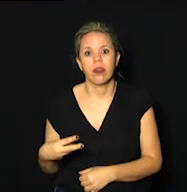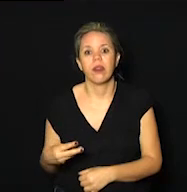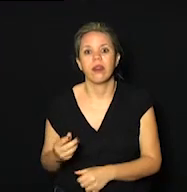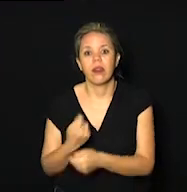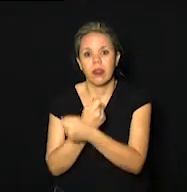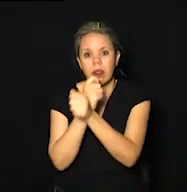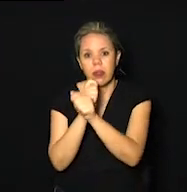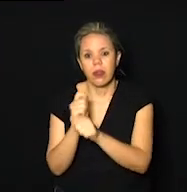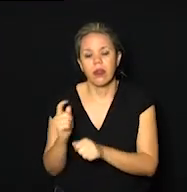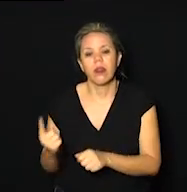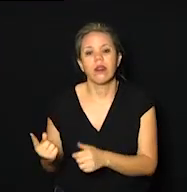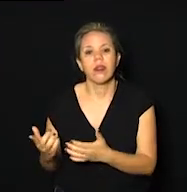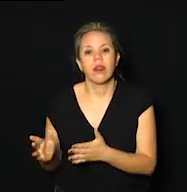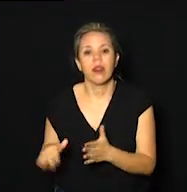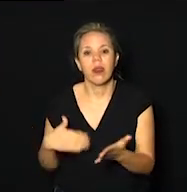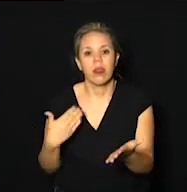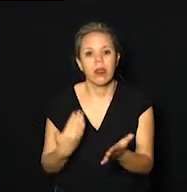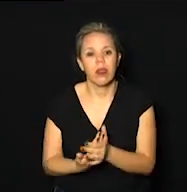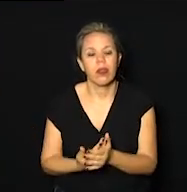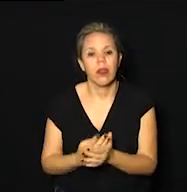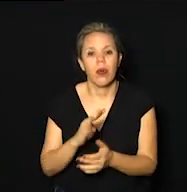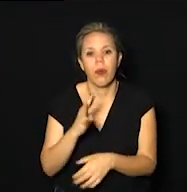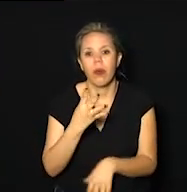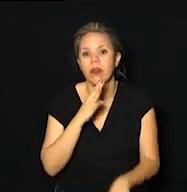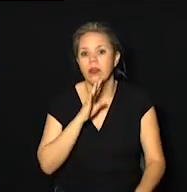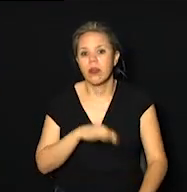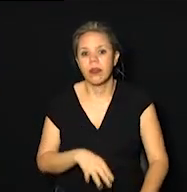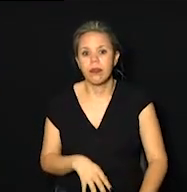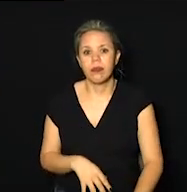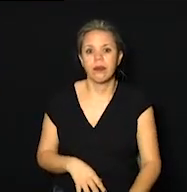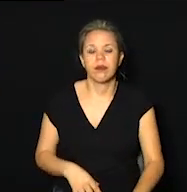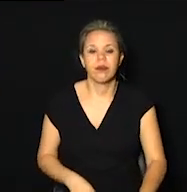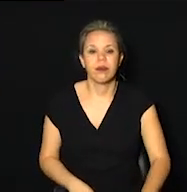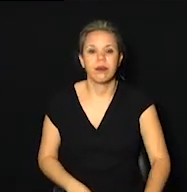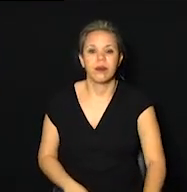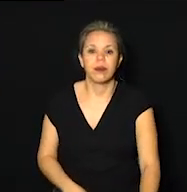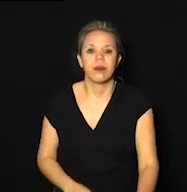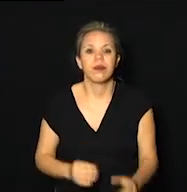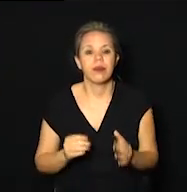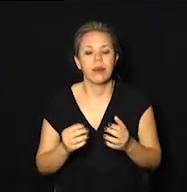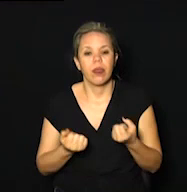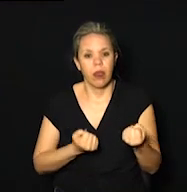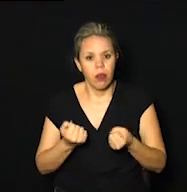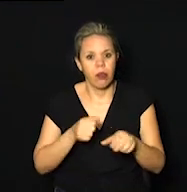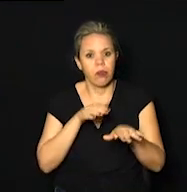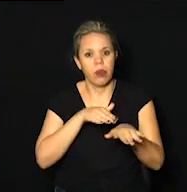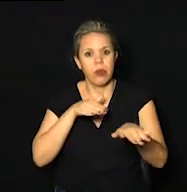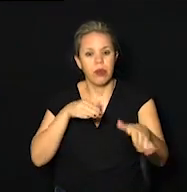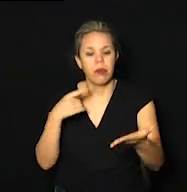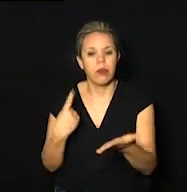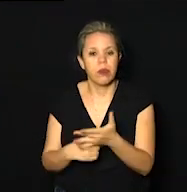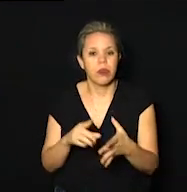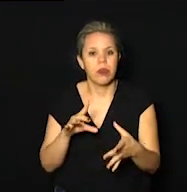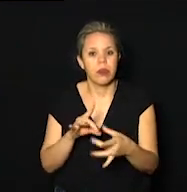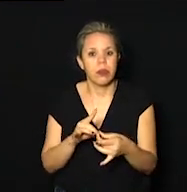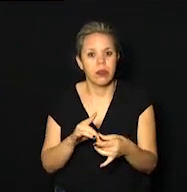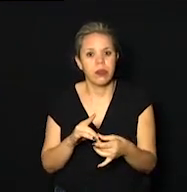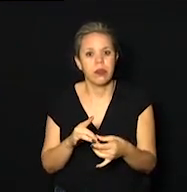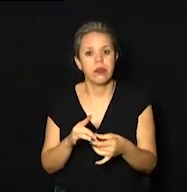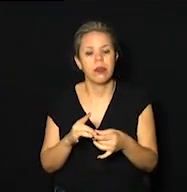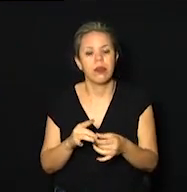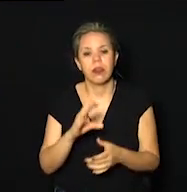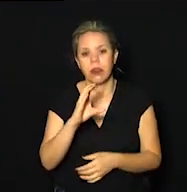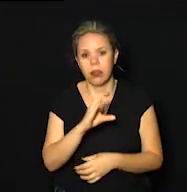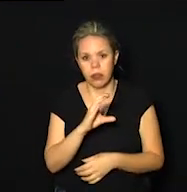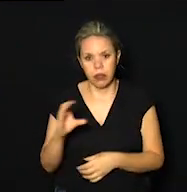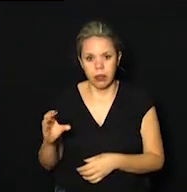PUC e vai até às 4 horas da tarde. Essa carreata é feita em parceria com a Arco de Ossese aqui de